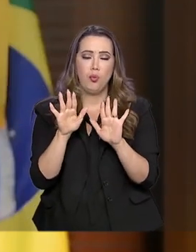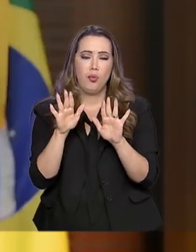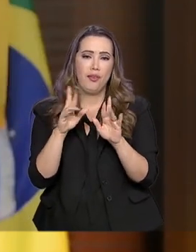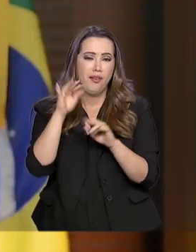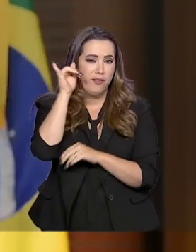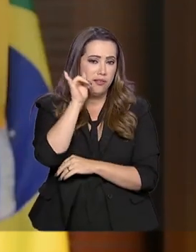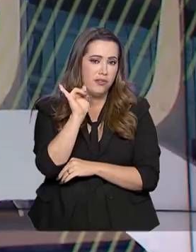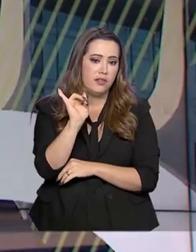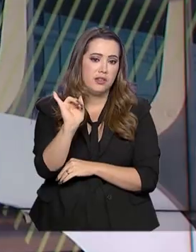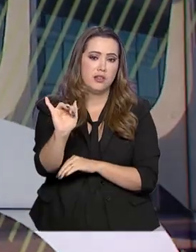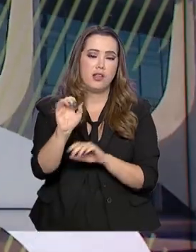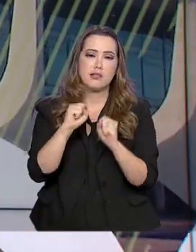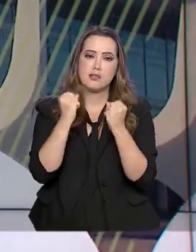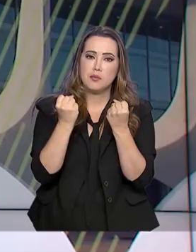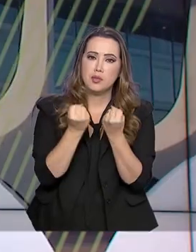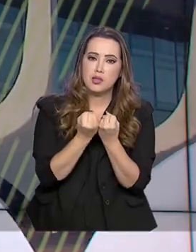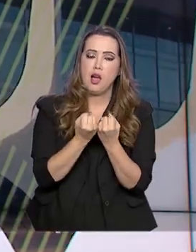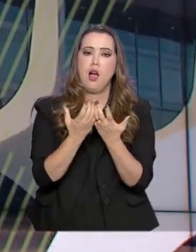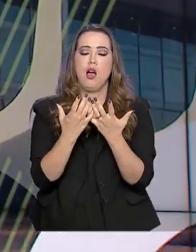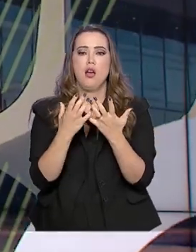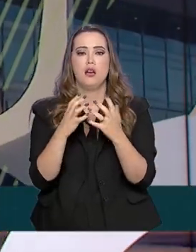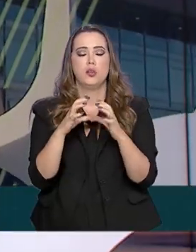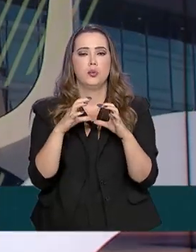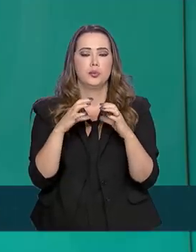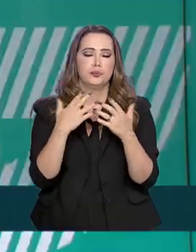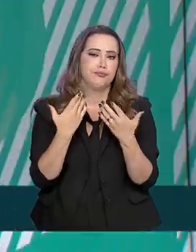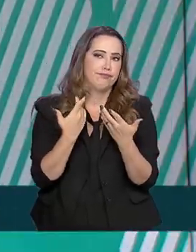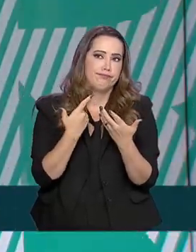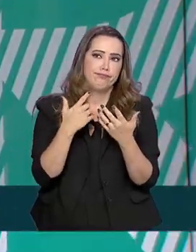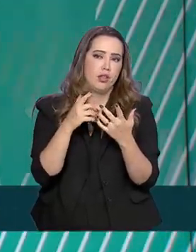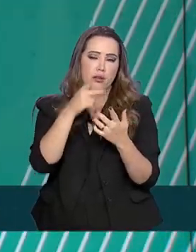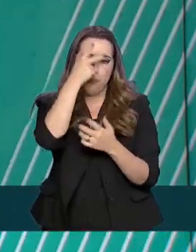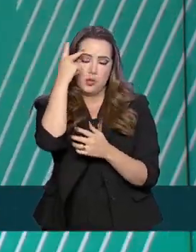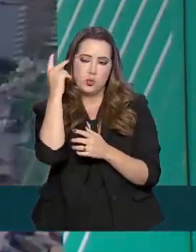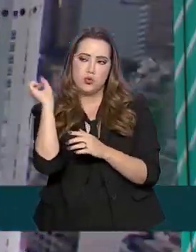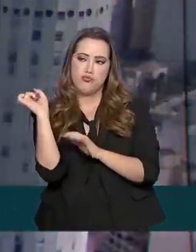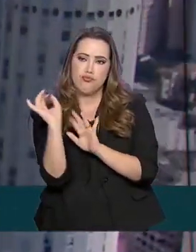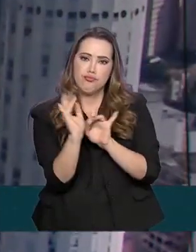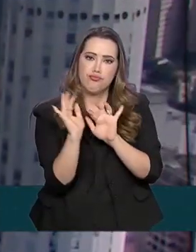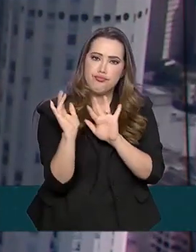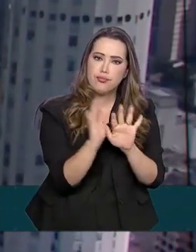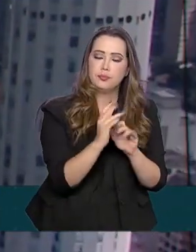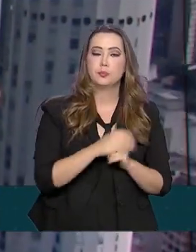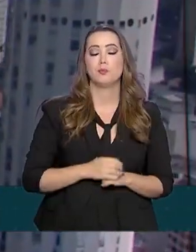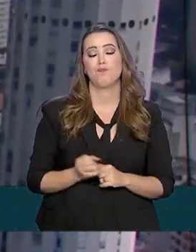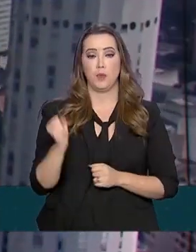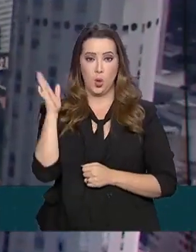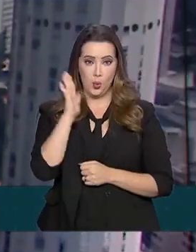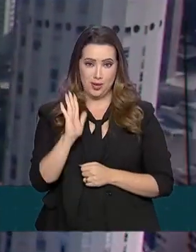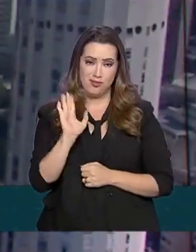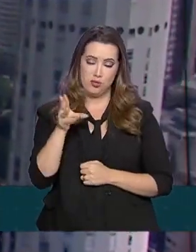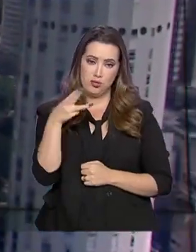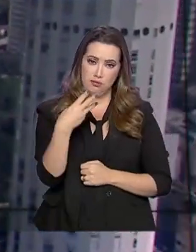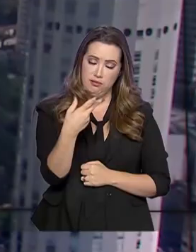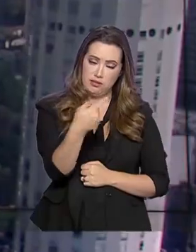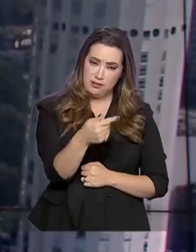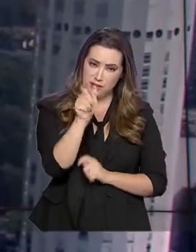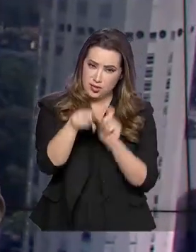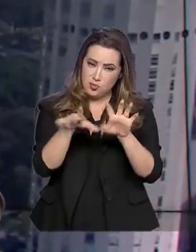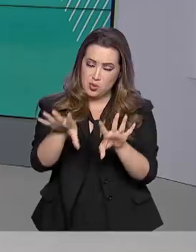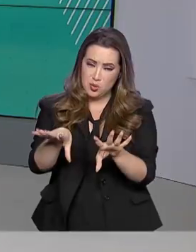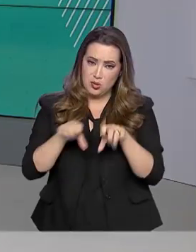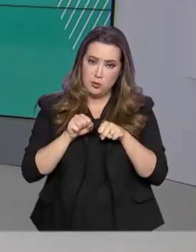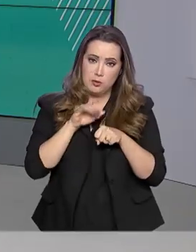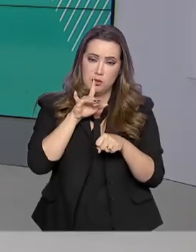simpósios, seminários. O Brasil tem 37 casos confirmados de Covid-19, segundo o Ministério da Saúde.